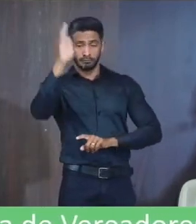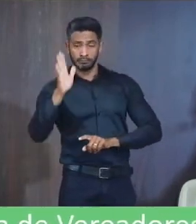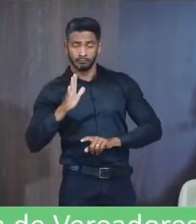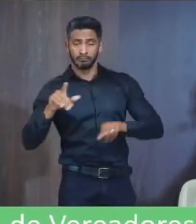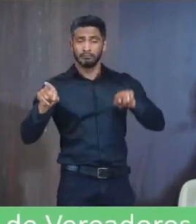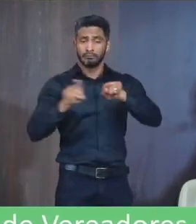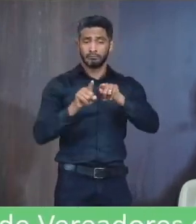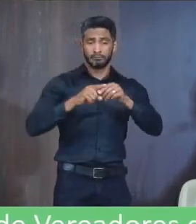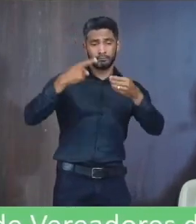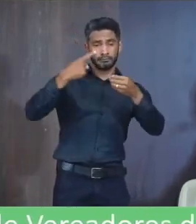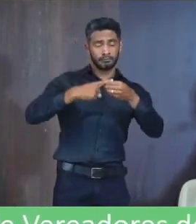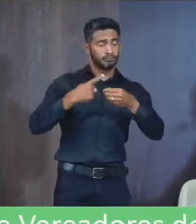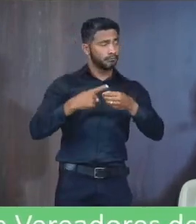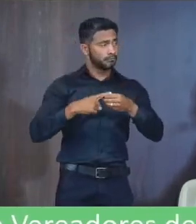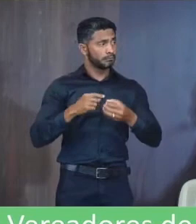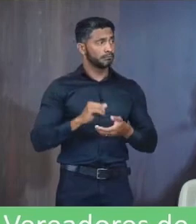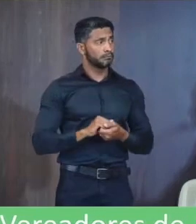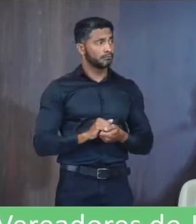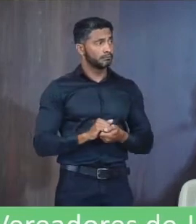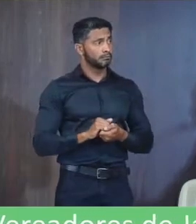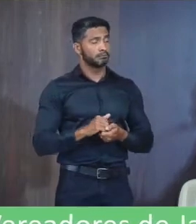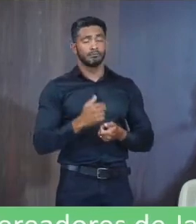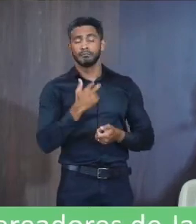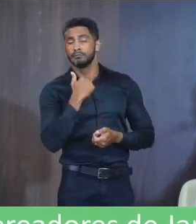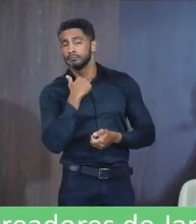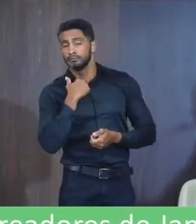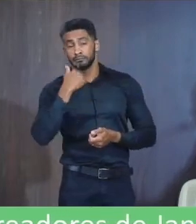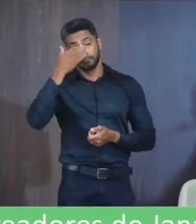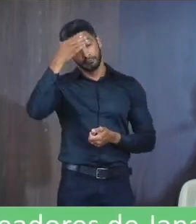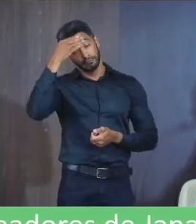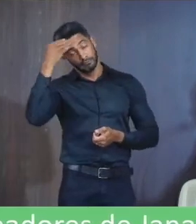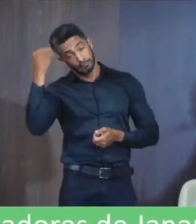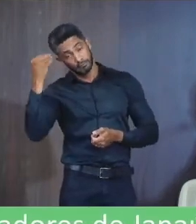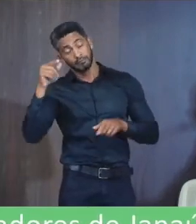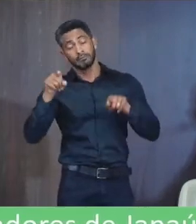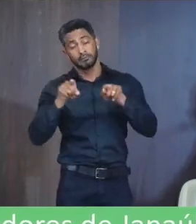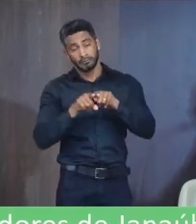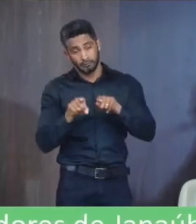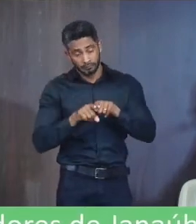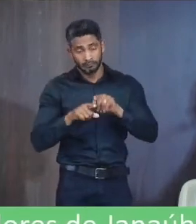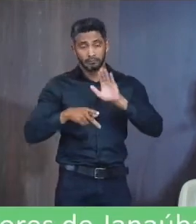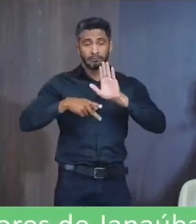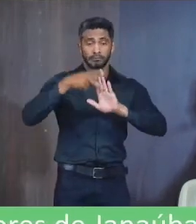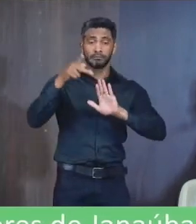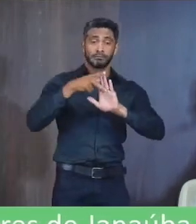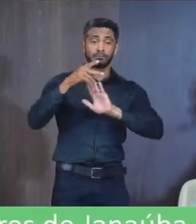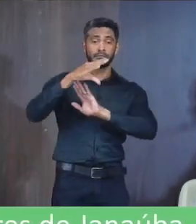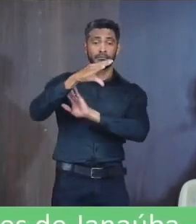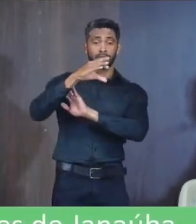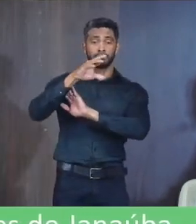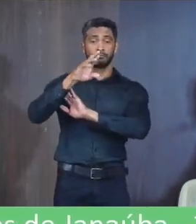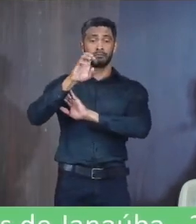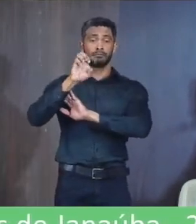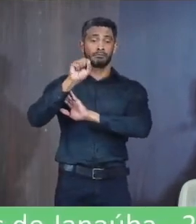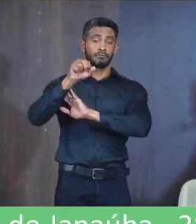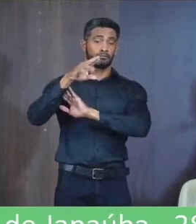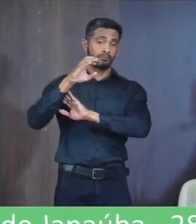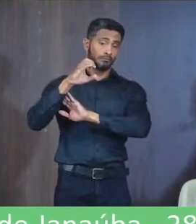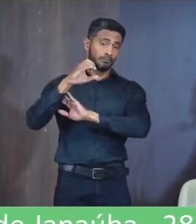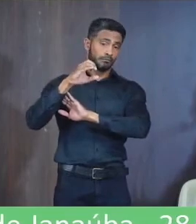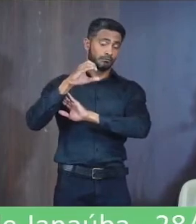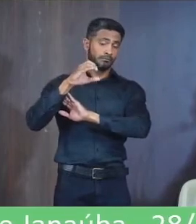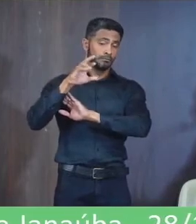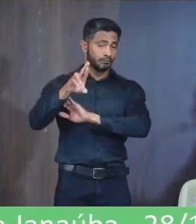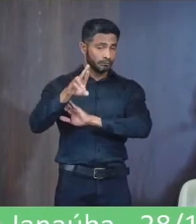O município Não podemos deixar De citar também Que nós temos O projeto Crescer Que também é um projeto Que